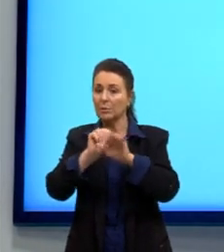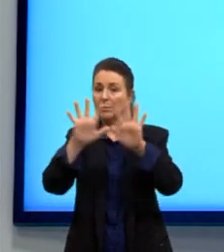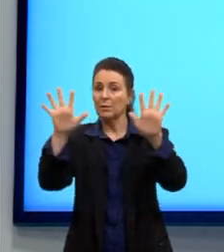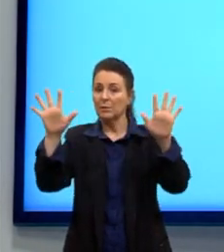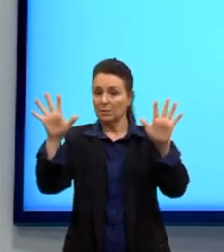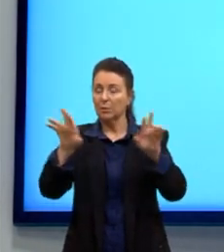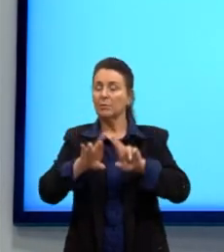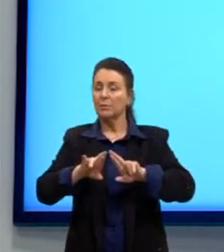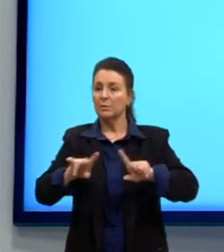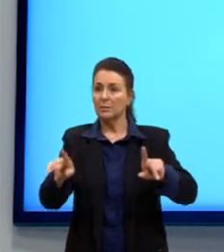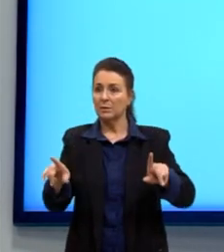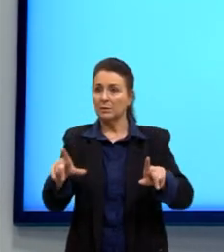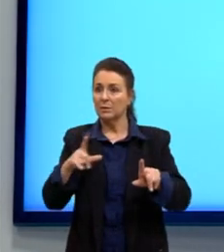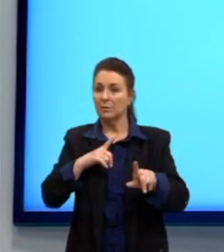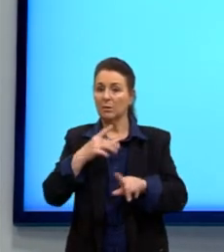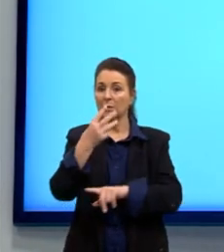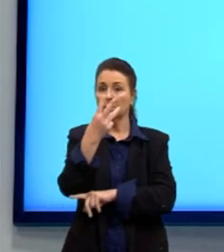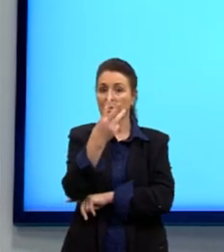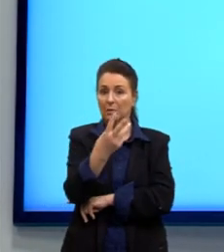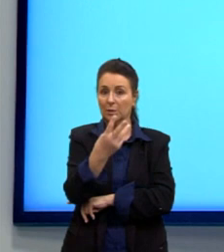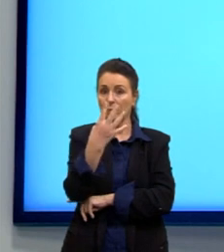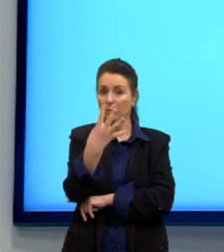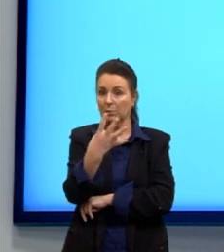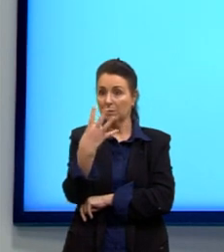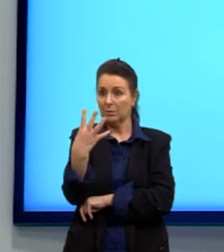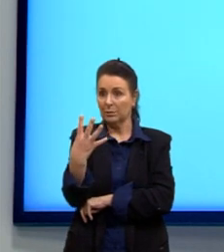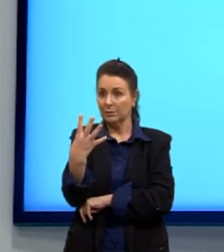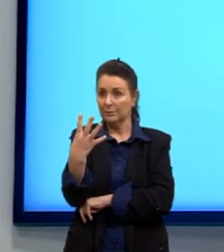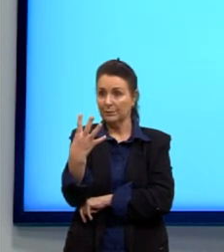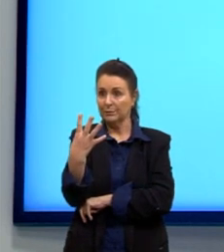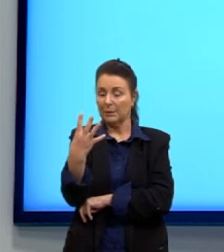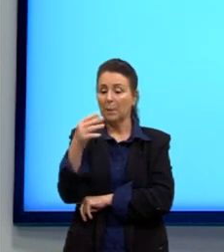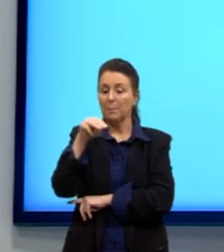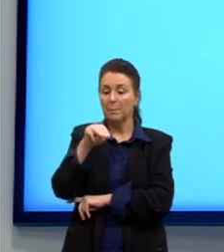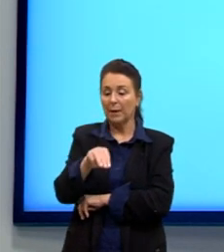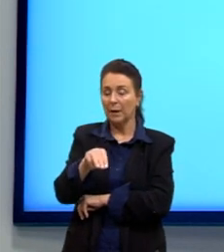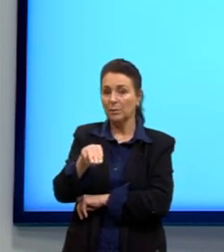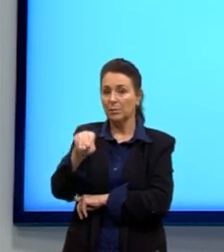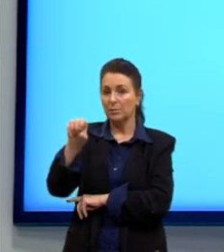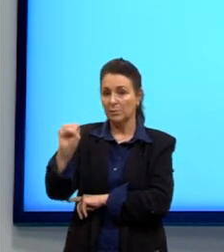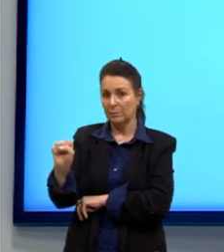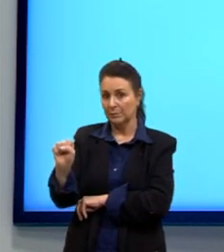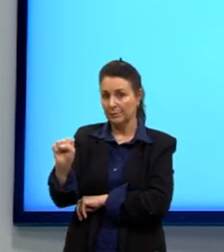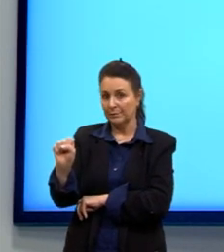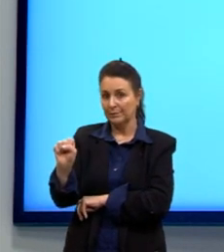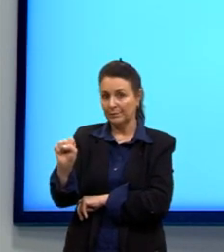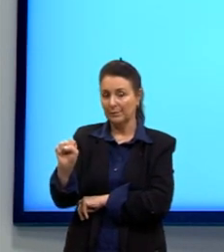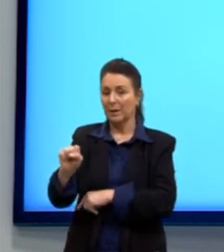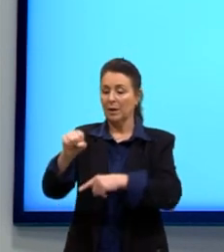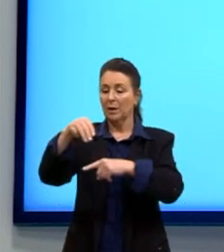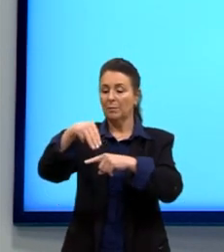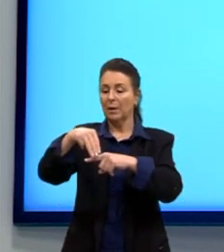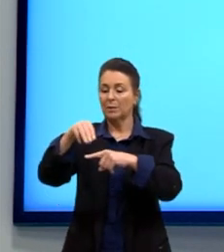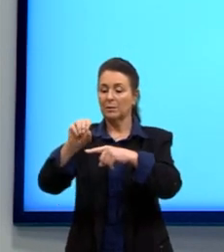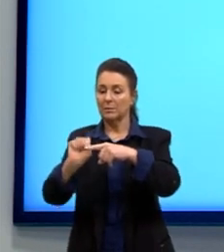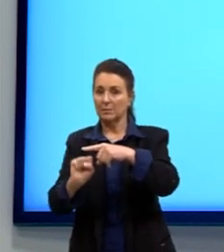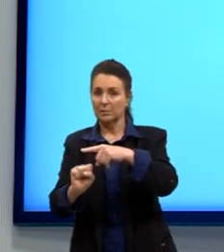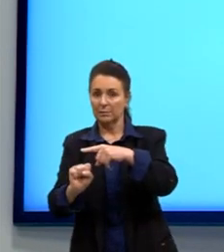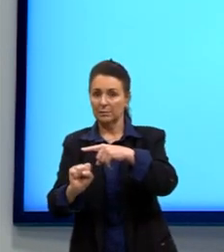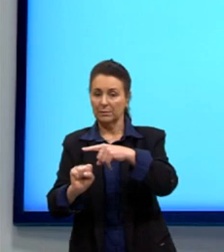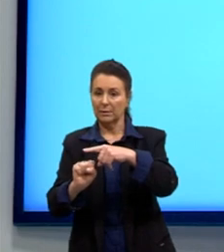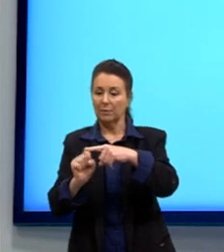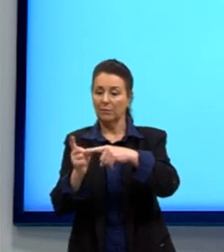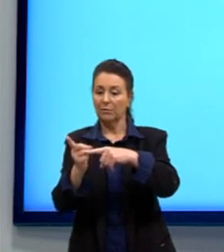E aí, eu tenho o valor de 344 metros por segundo. Esse é o valor, então, da velocidade no ar